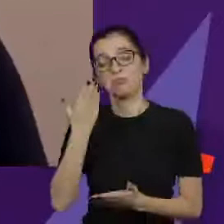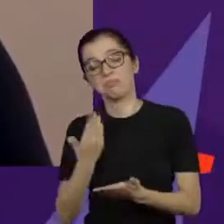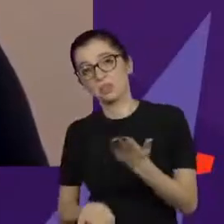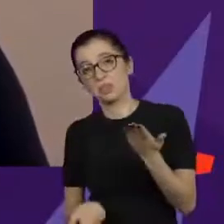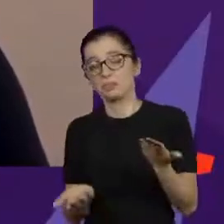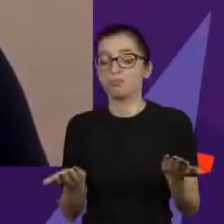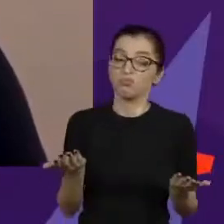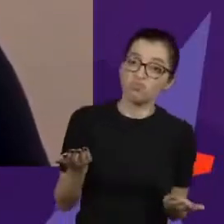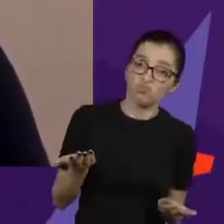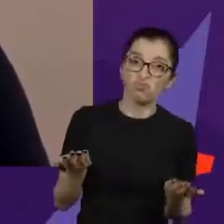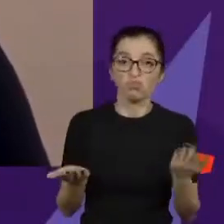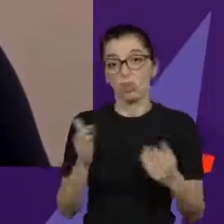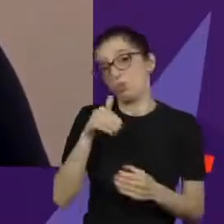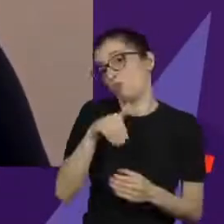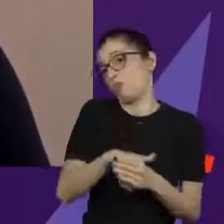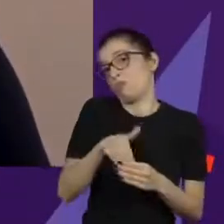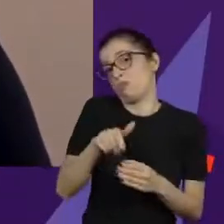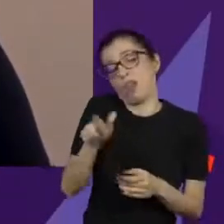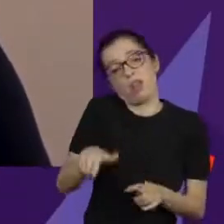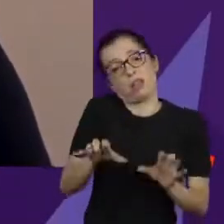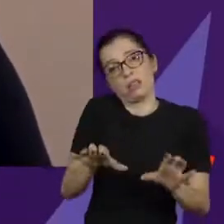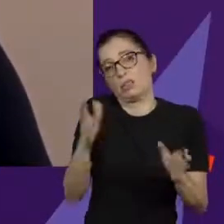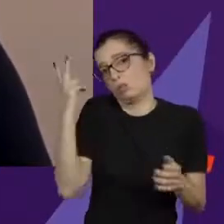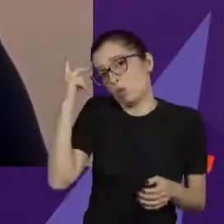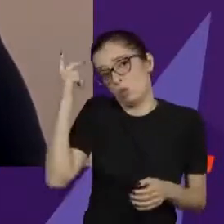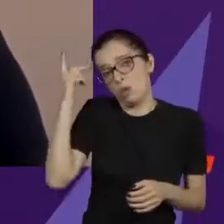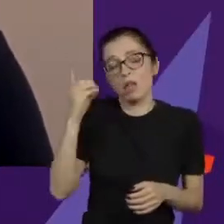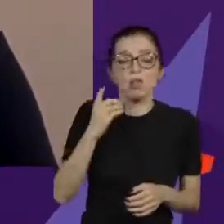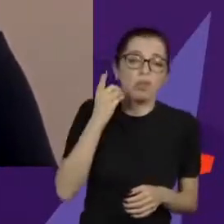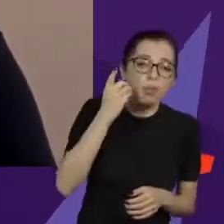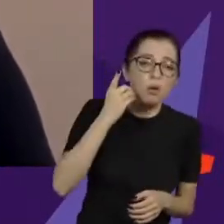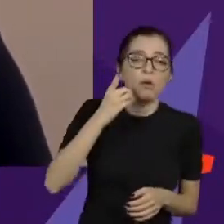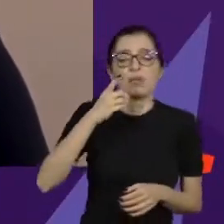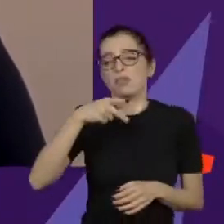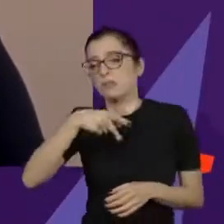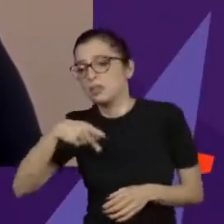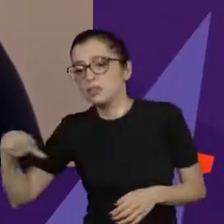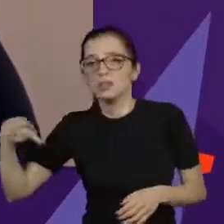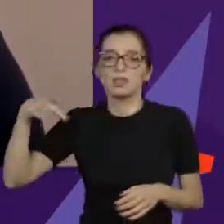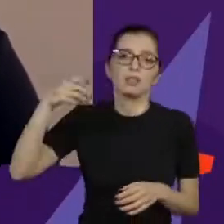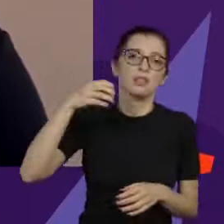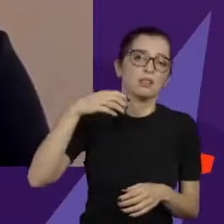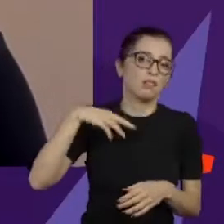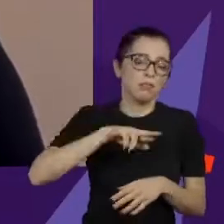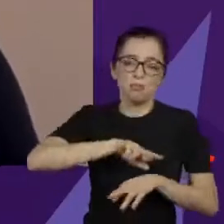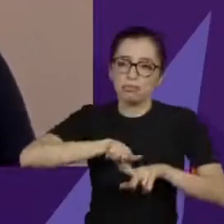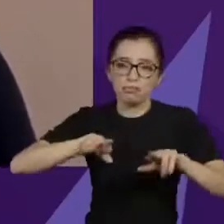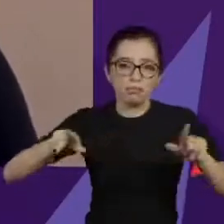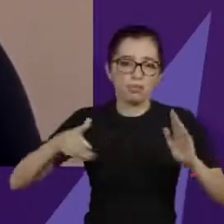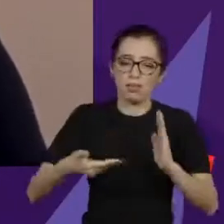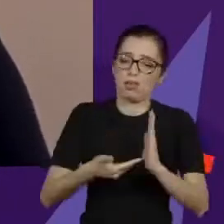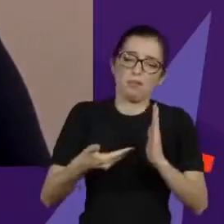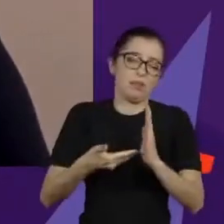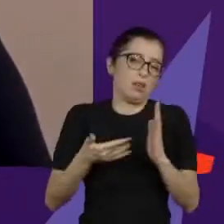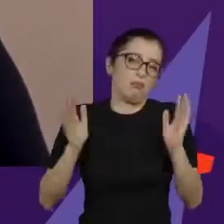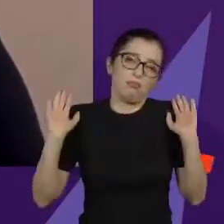eleição para deputado, para prefeito, para presidente, é do processo para presidente da câmara também.